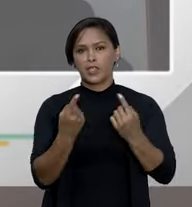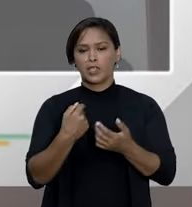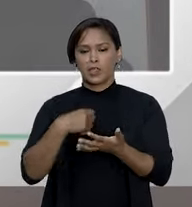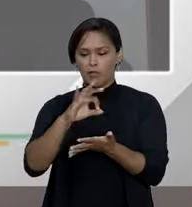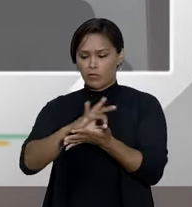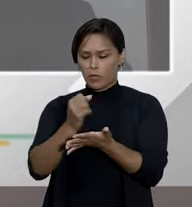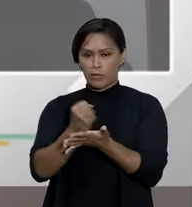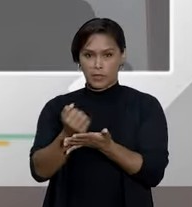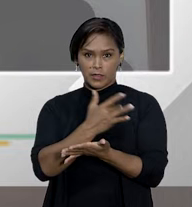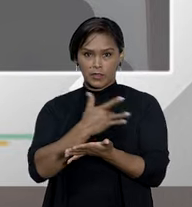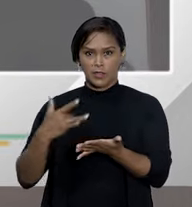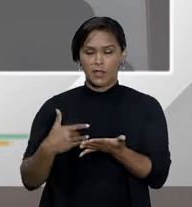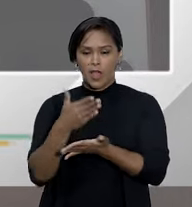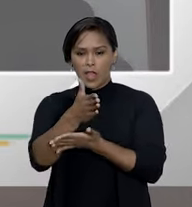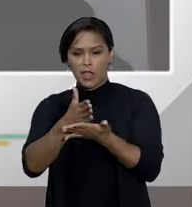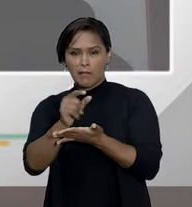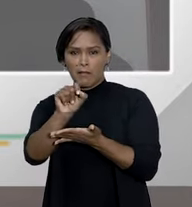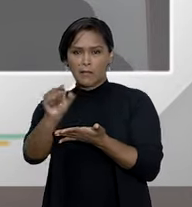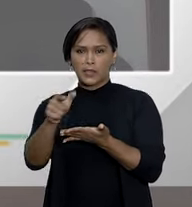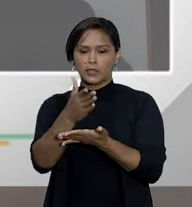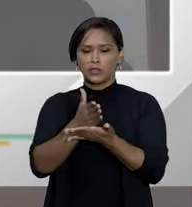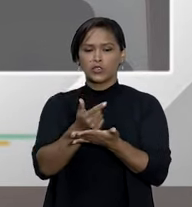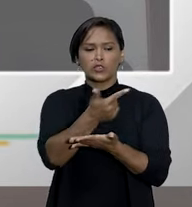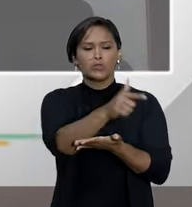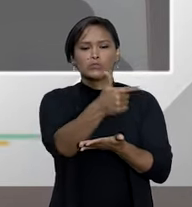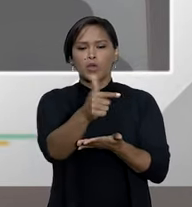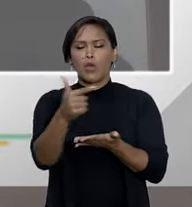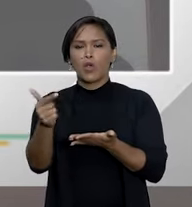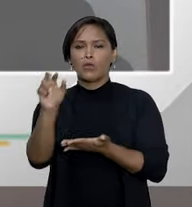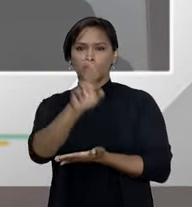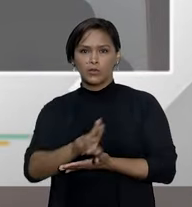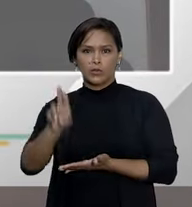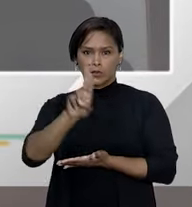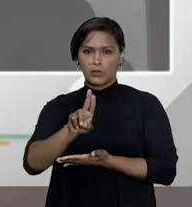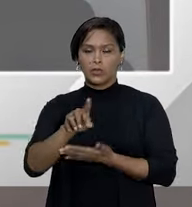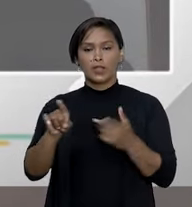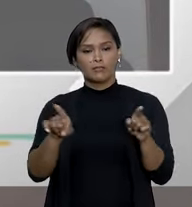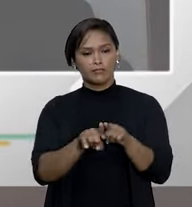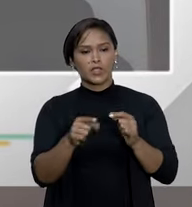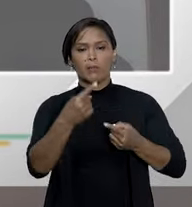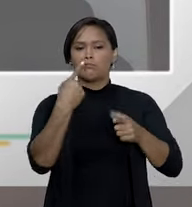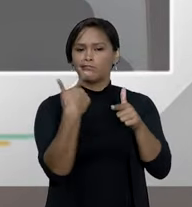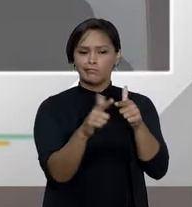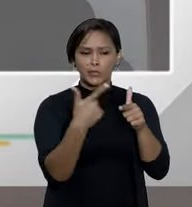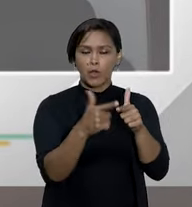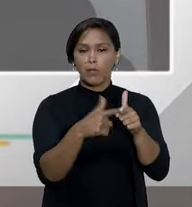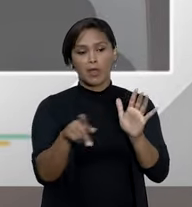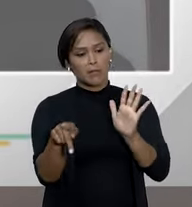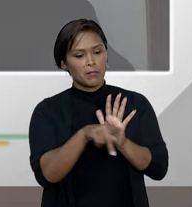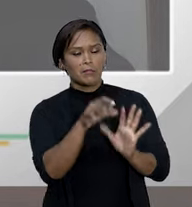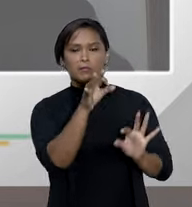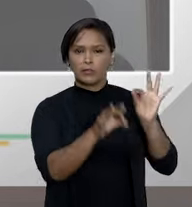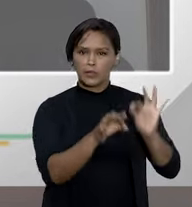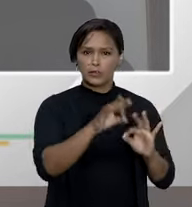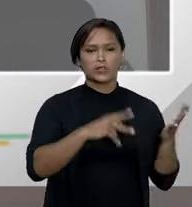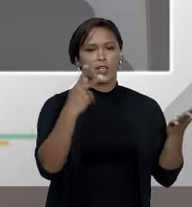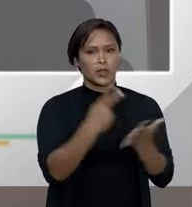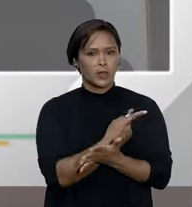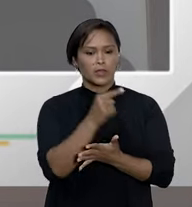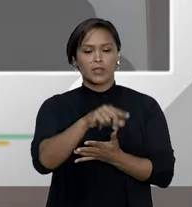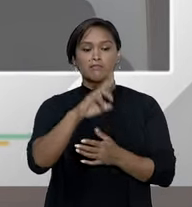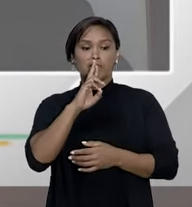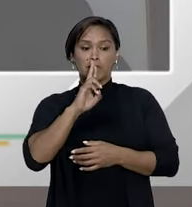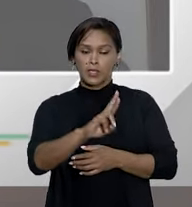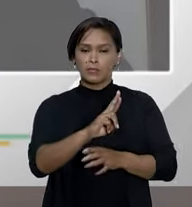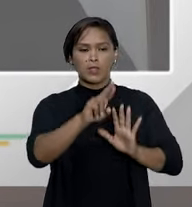reparte esse custo com os demais usuários. Então, gera um problema para o judiciário, que o judiciário tem que